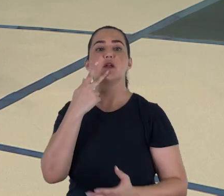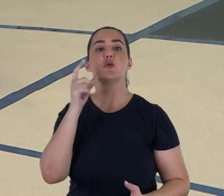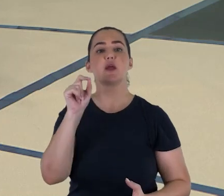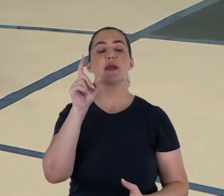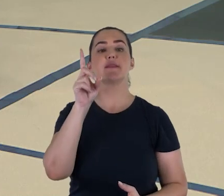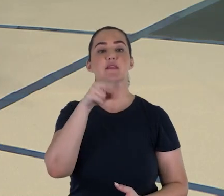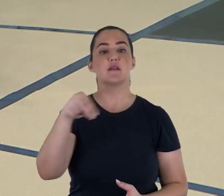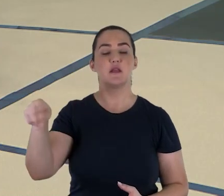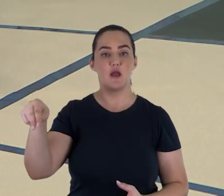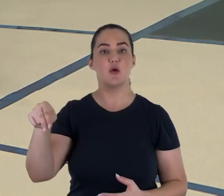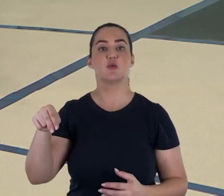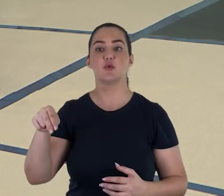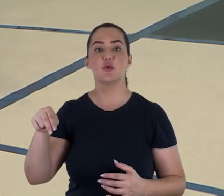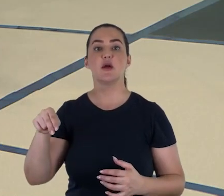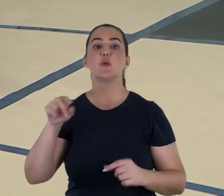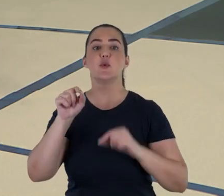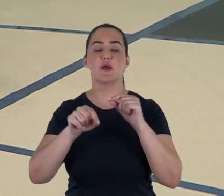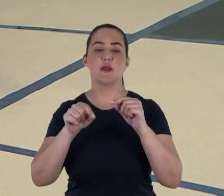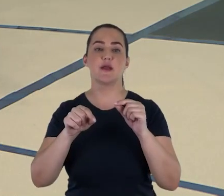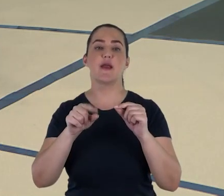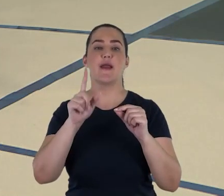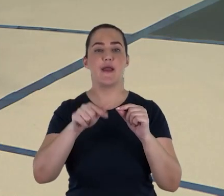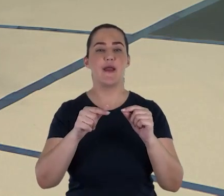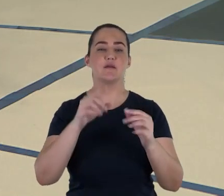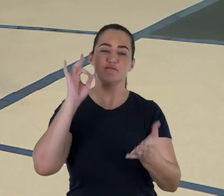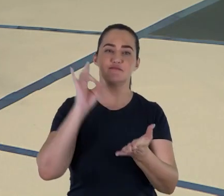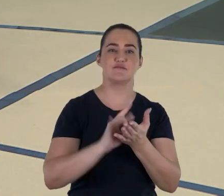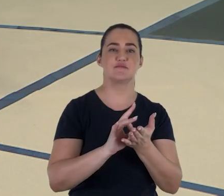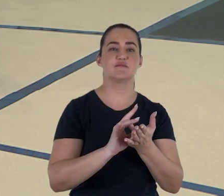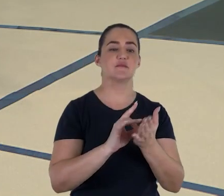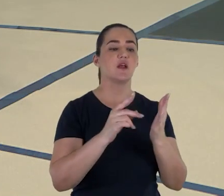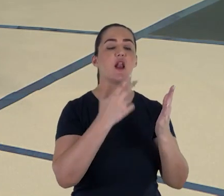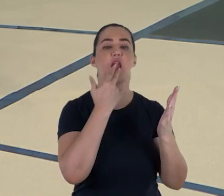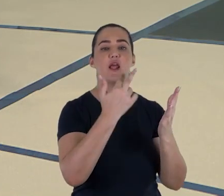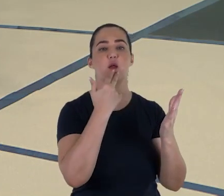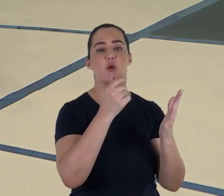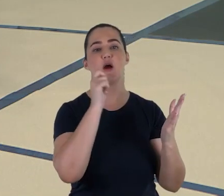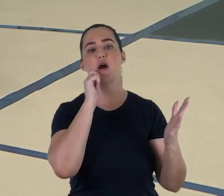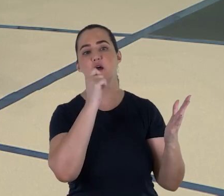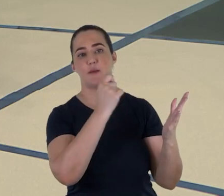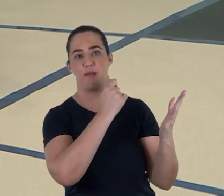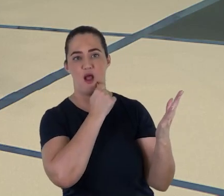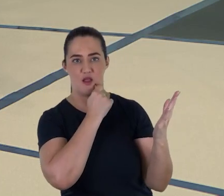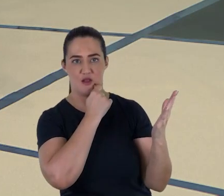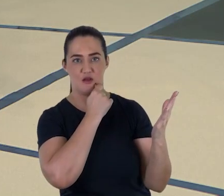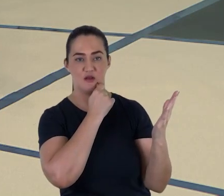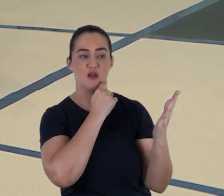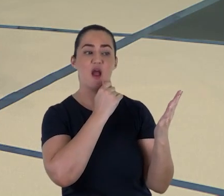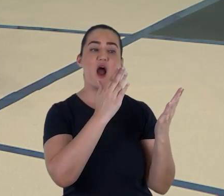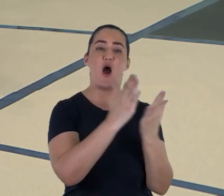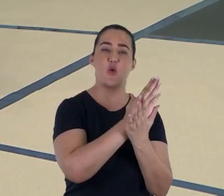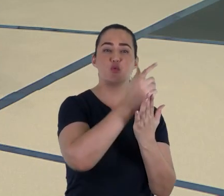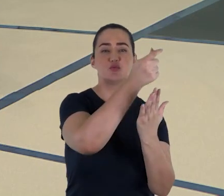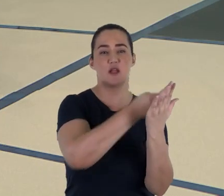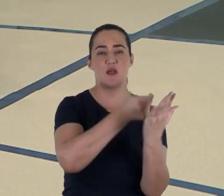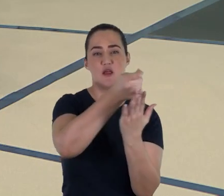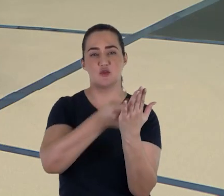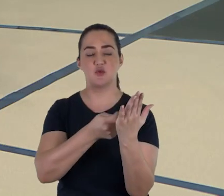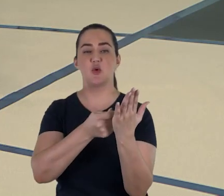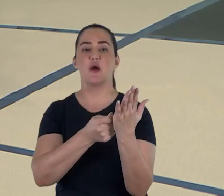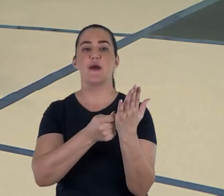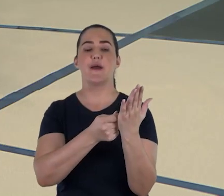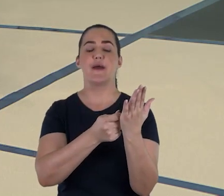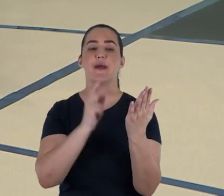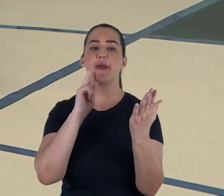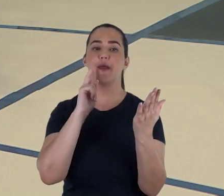que o livro de Daniel, em sua totalidade, teria sido escrito originalmente em aramaico e que as partes em hebraico do livro seriam